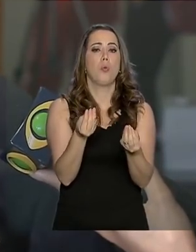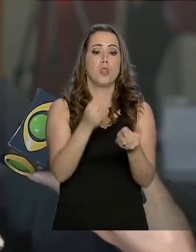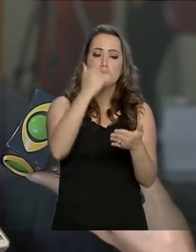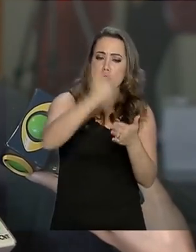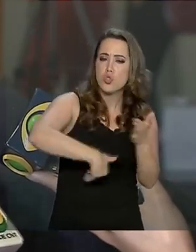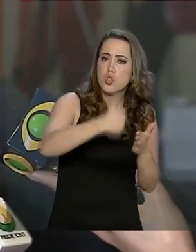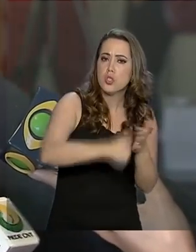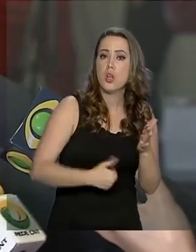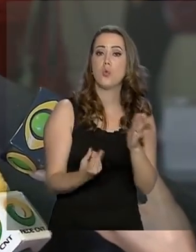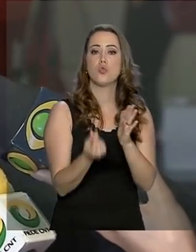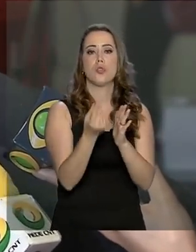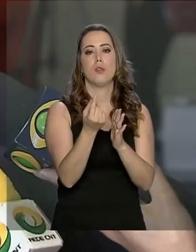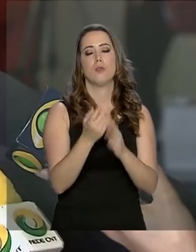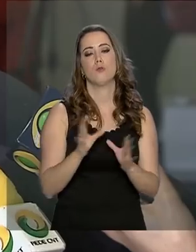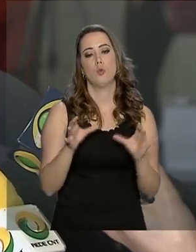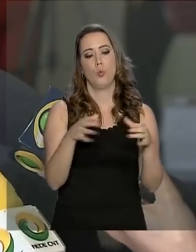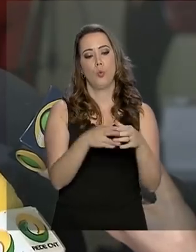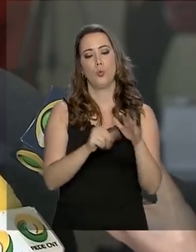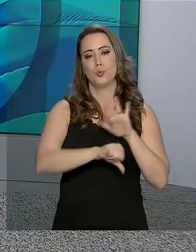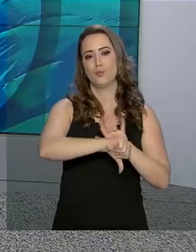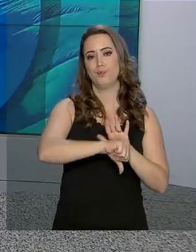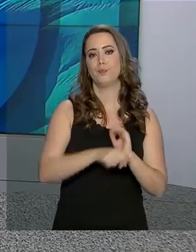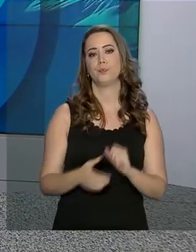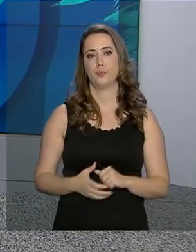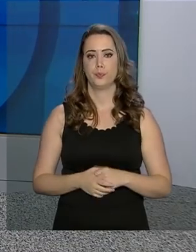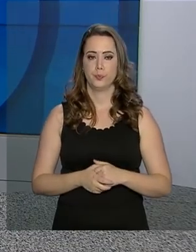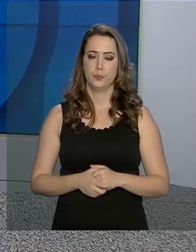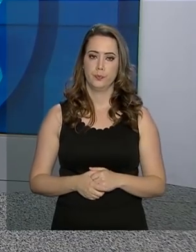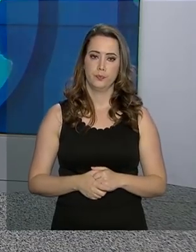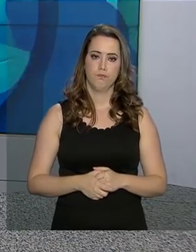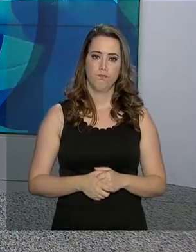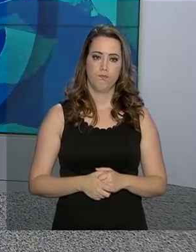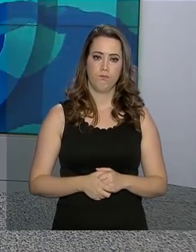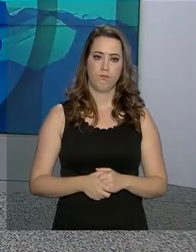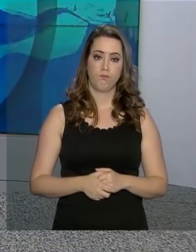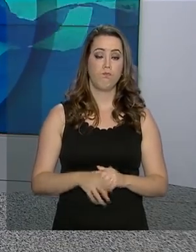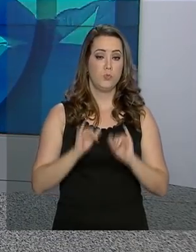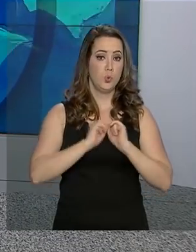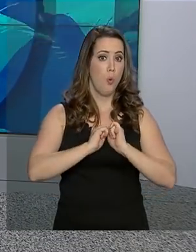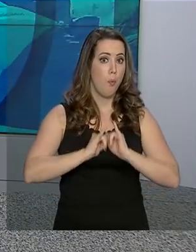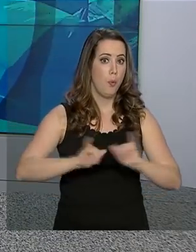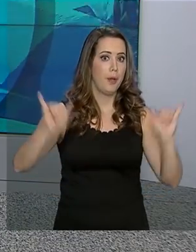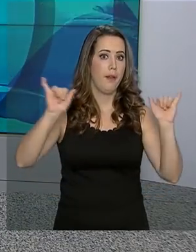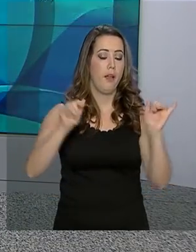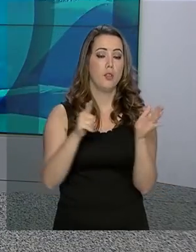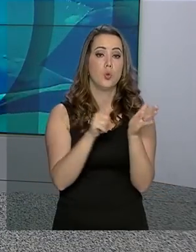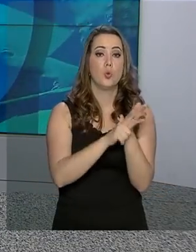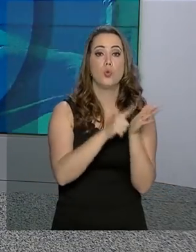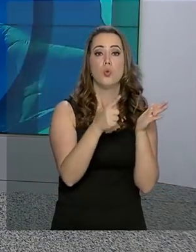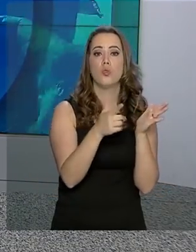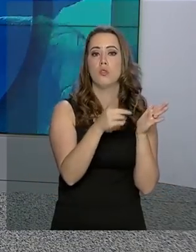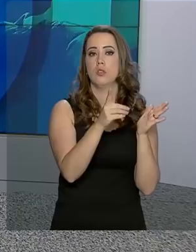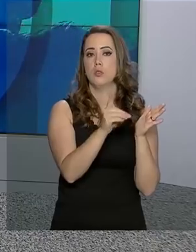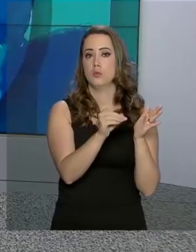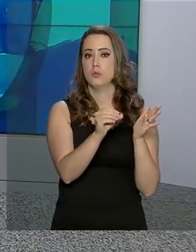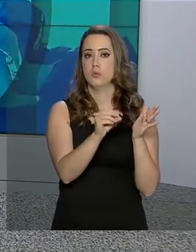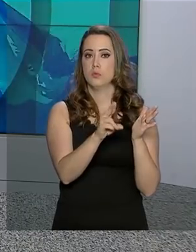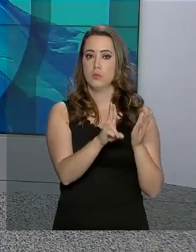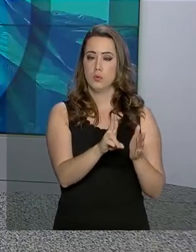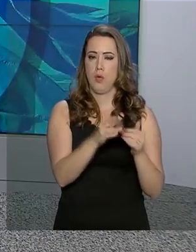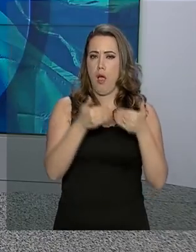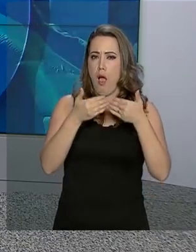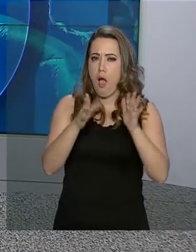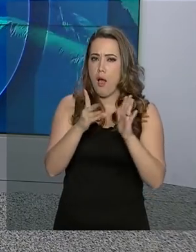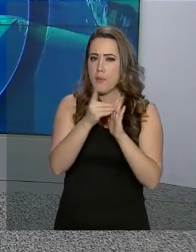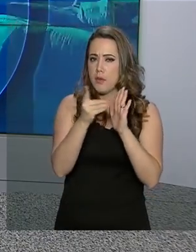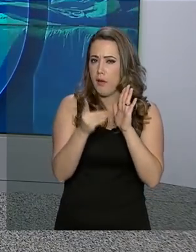retirando esse alicerce financeiro que é a base de tudo. Foi publicado no Diário Oficial da União, decreto que reabre